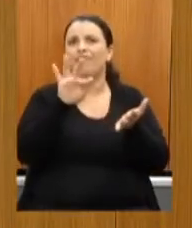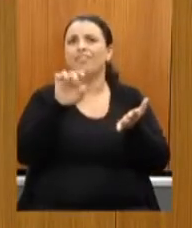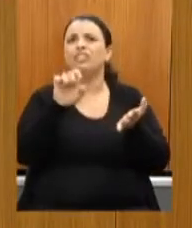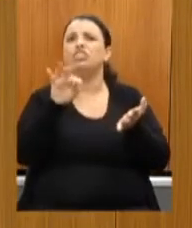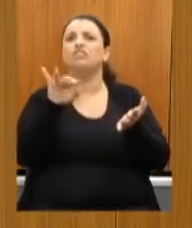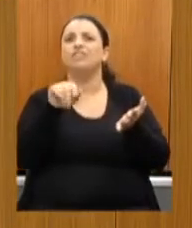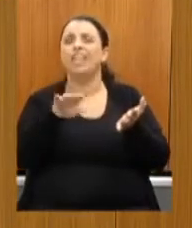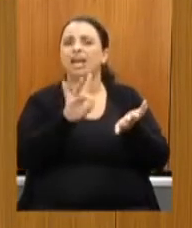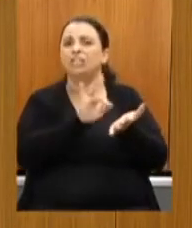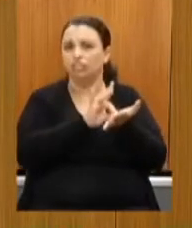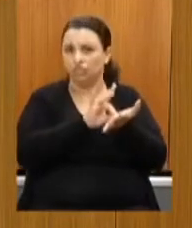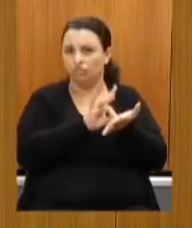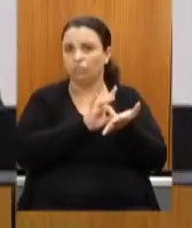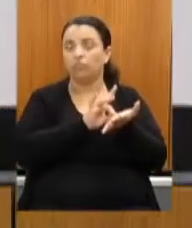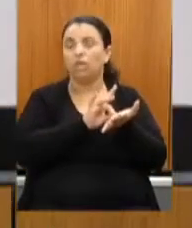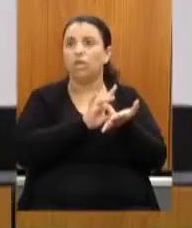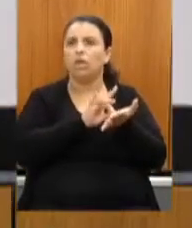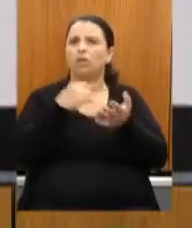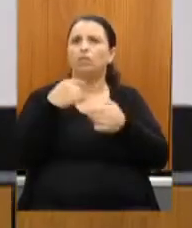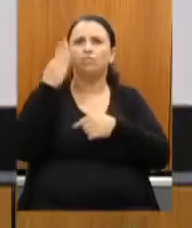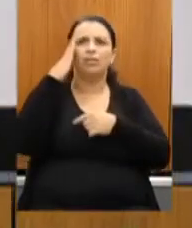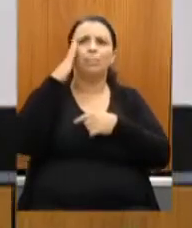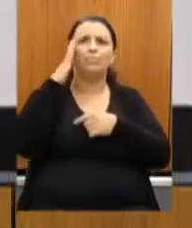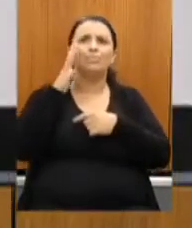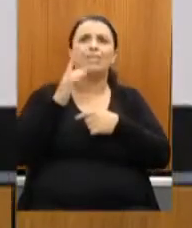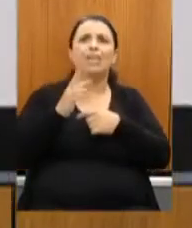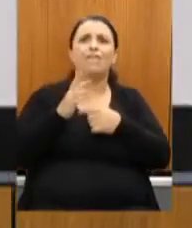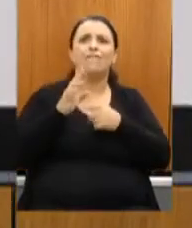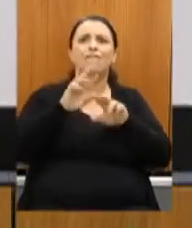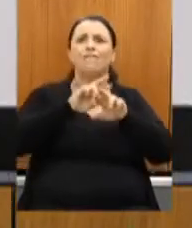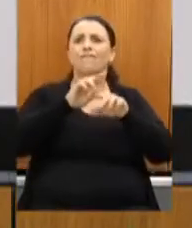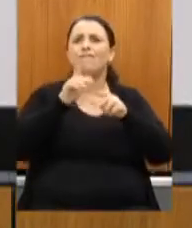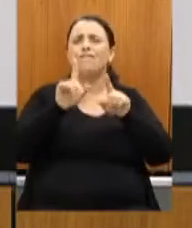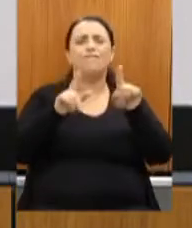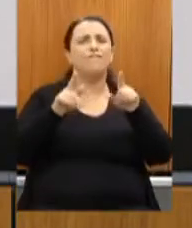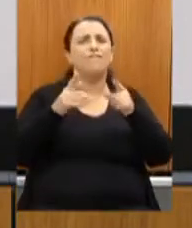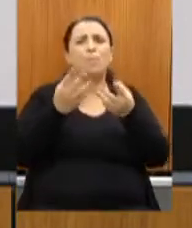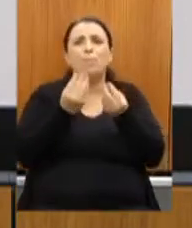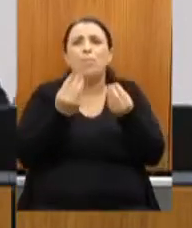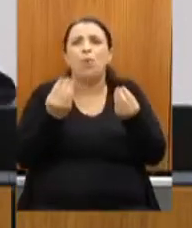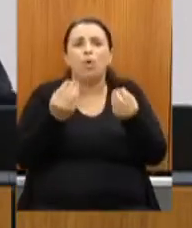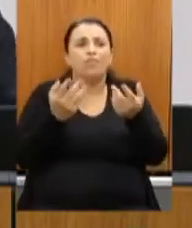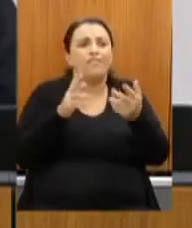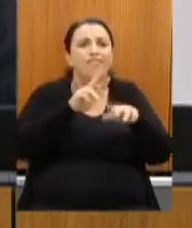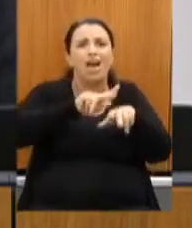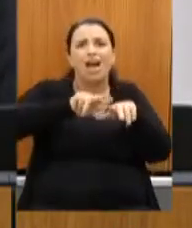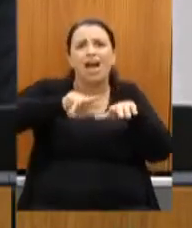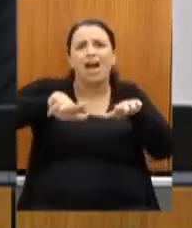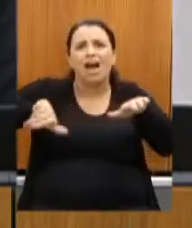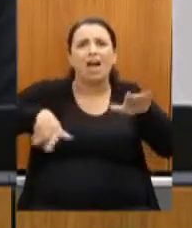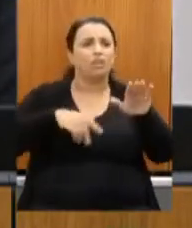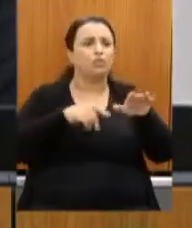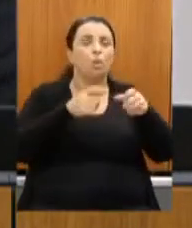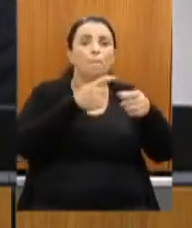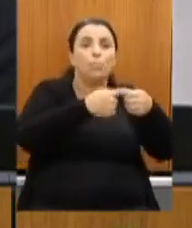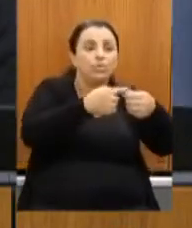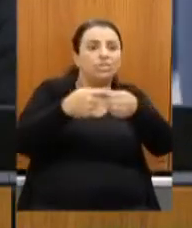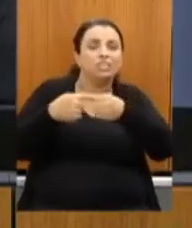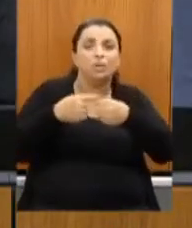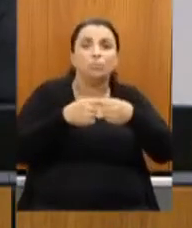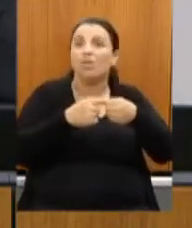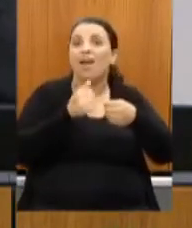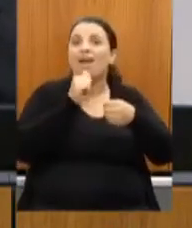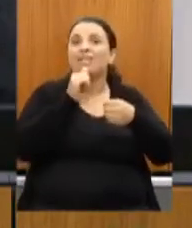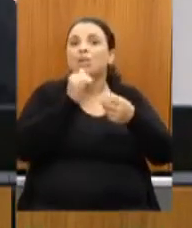municípios que ainda não conseguiram lançarem os editais para que realmente esses recursos possam chegar